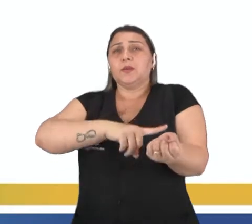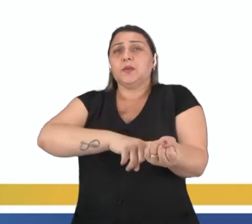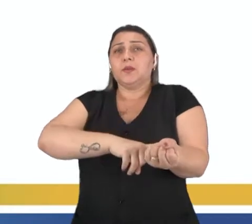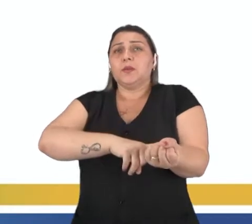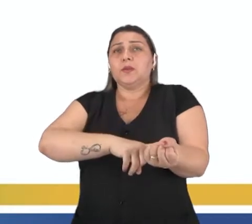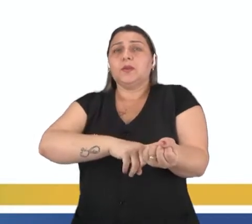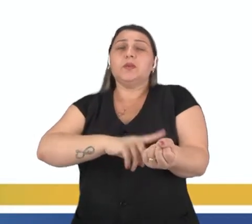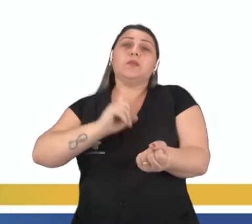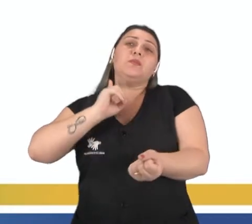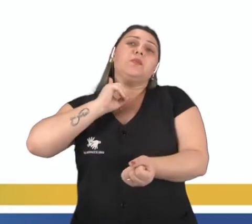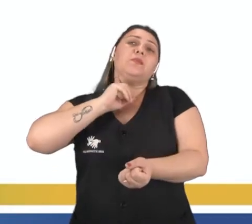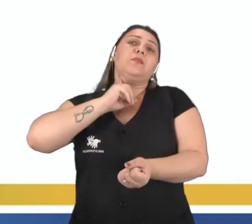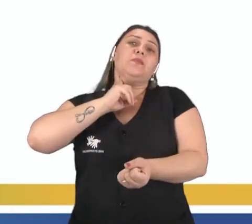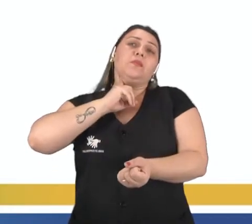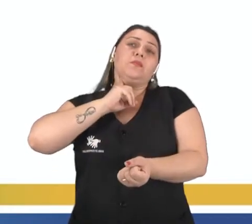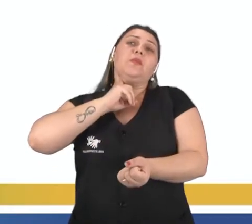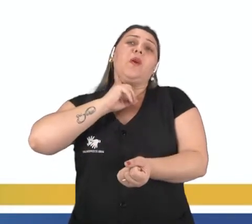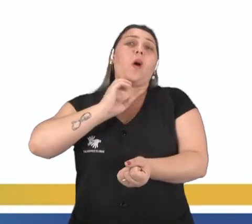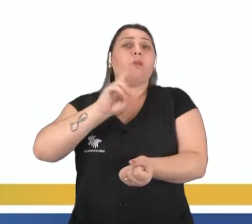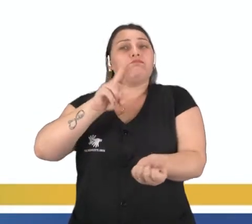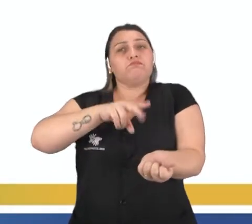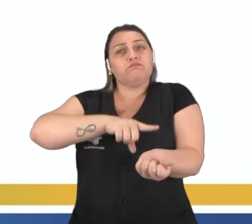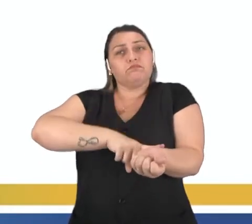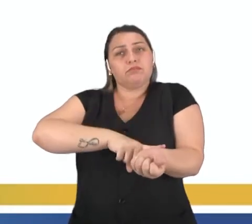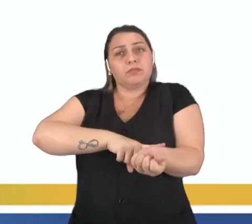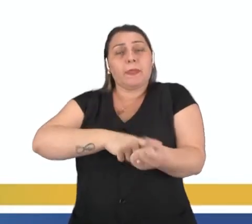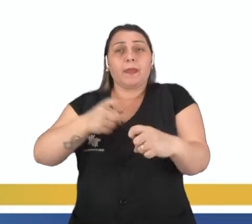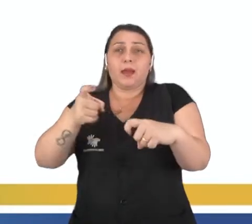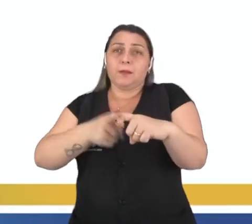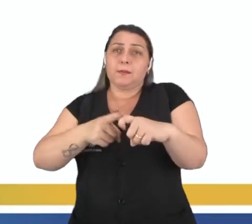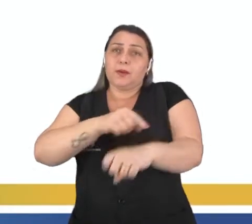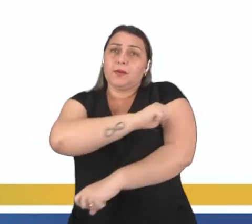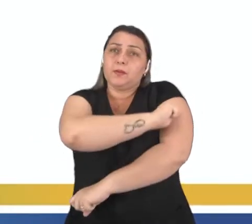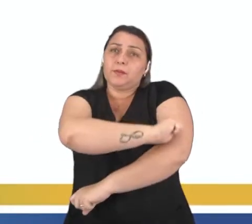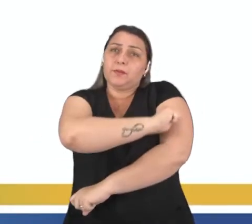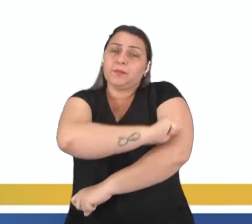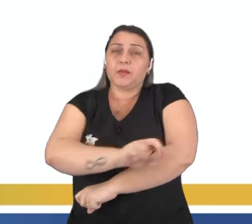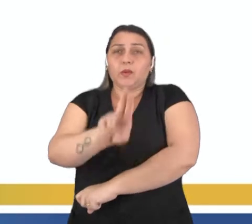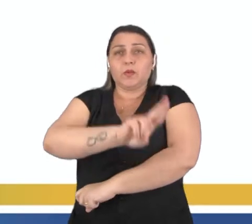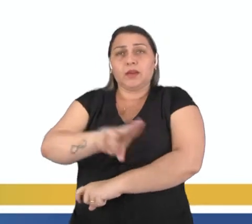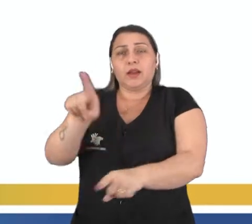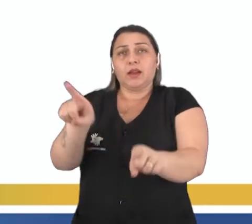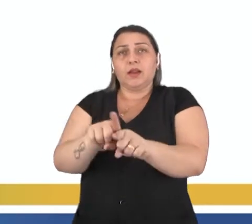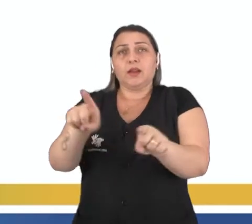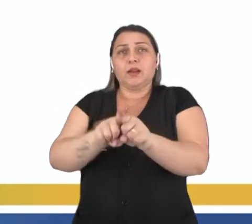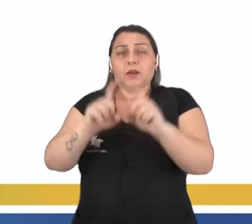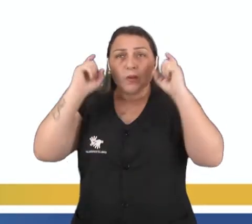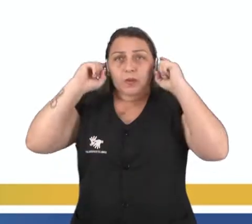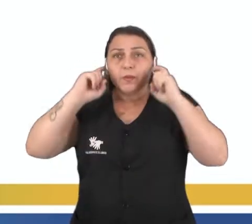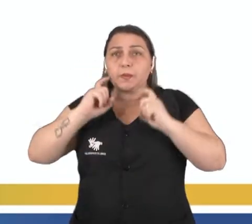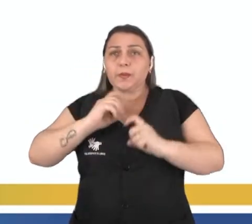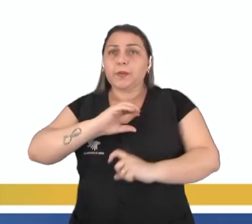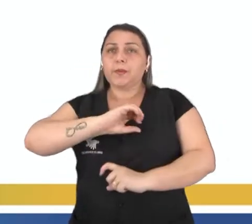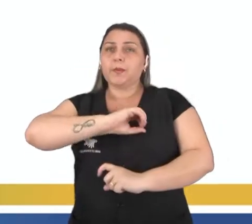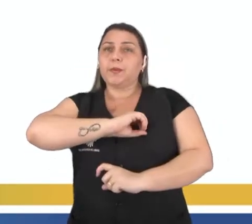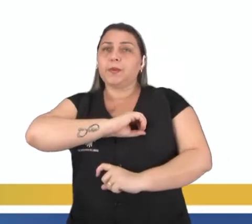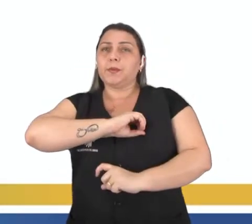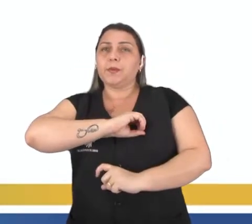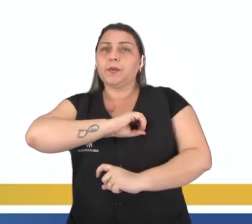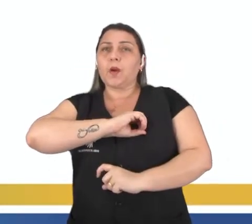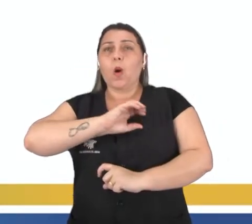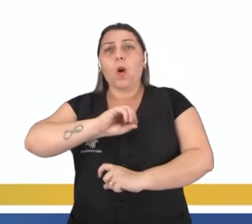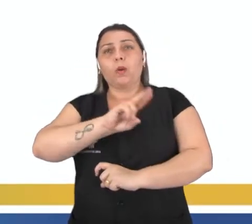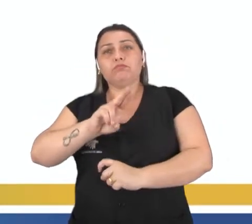pescoço ou no punho. Médicos e enfermeiros podem usar também o estetoscópio, que um aparelho para ouvir o